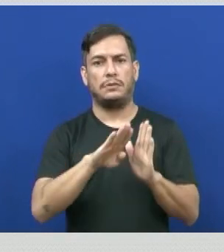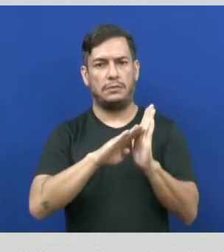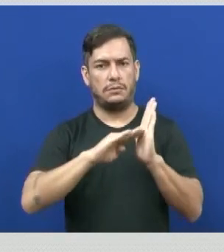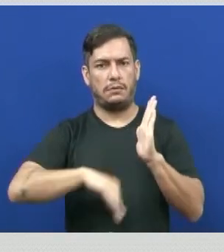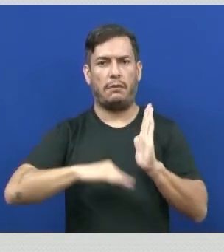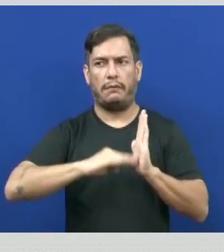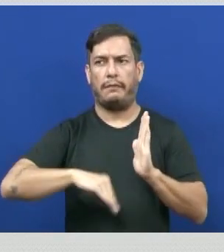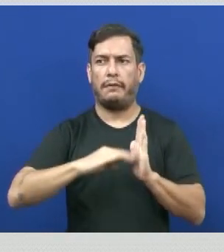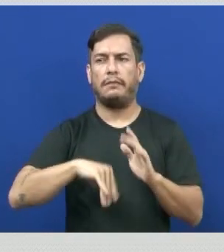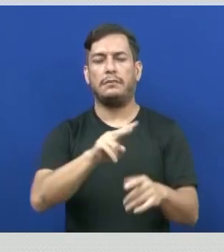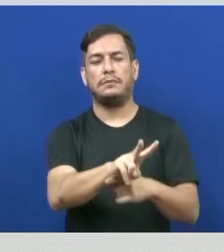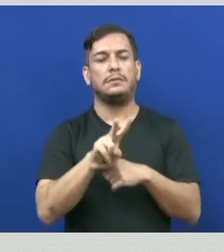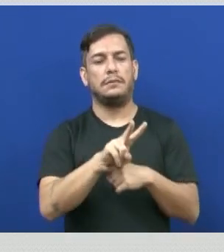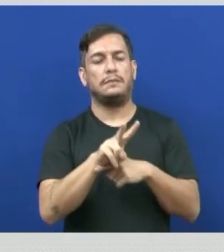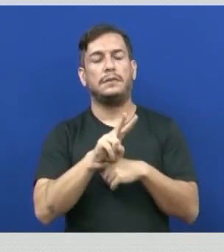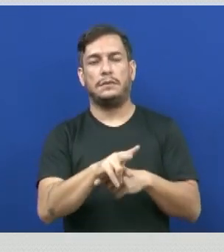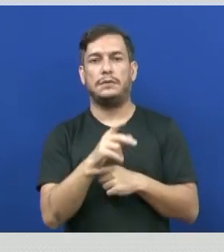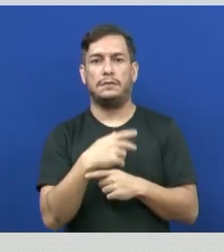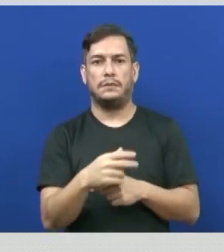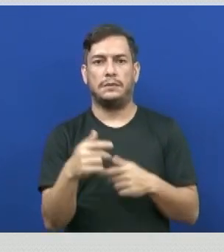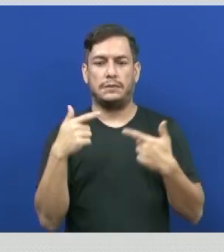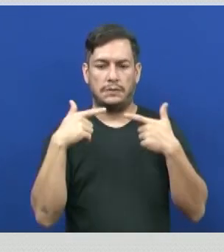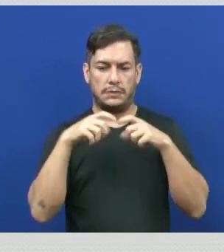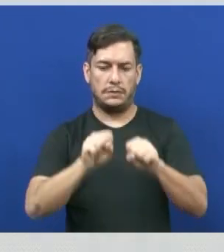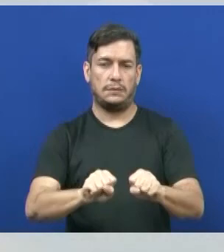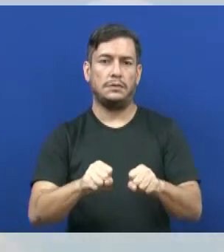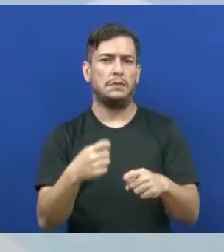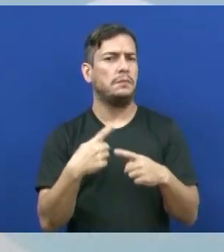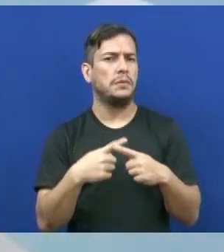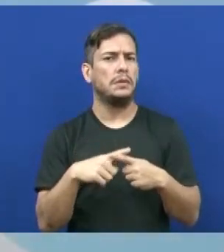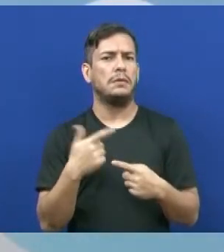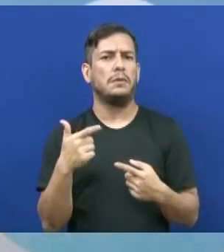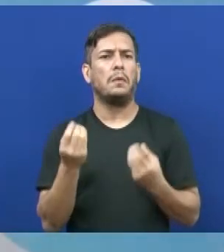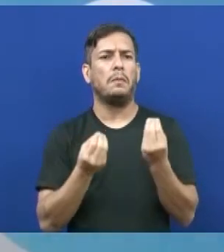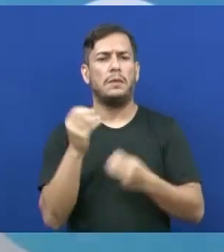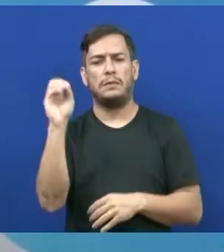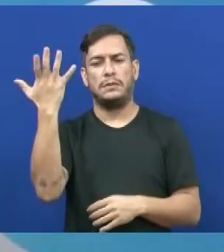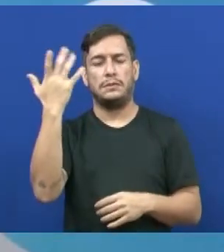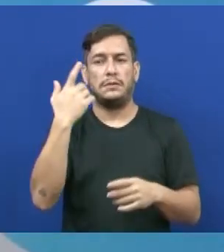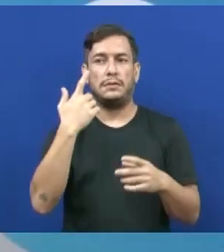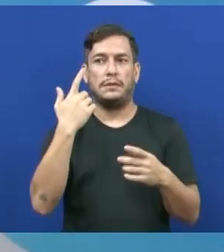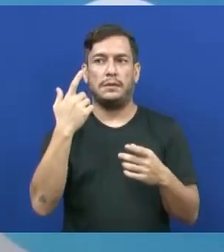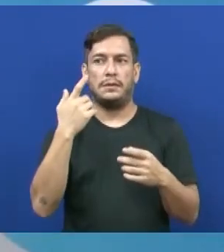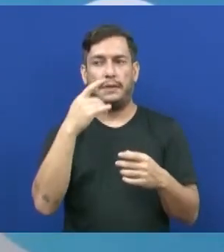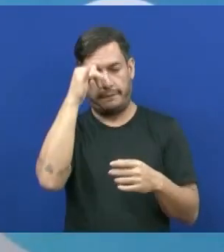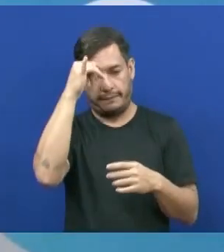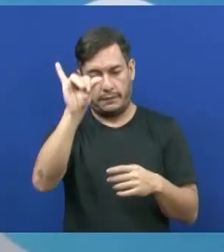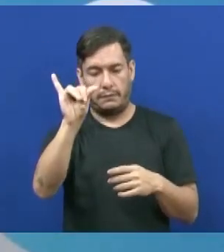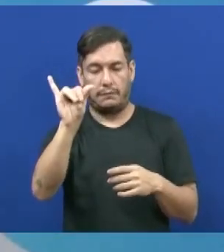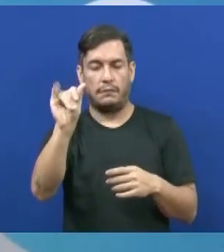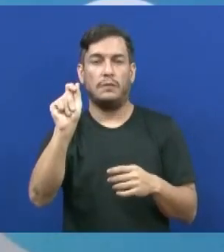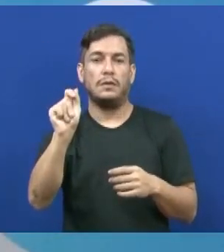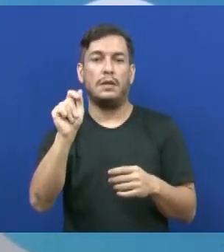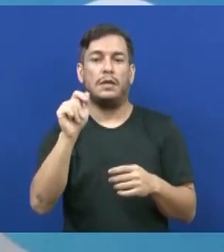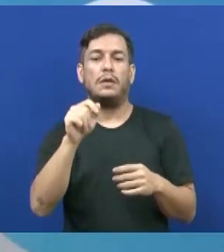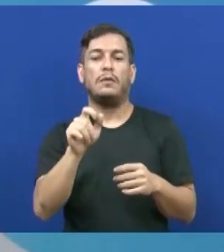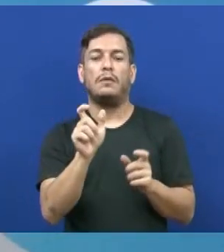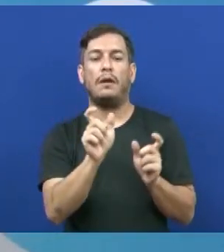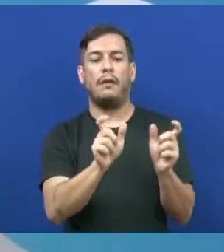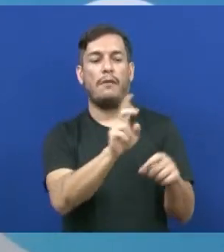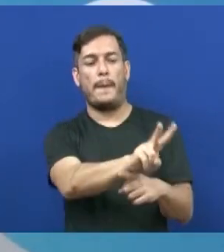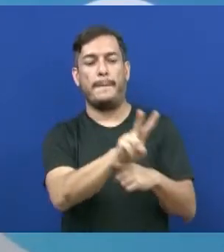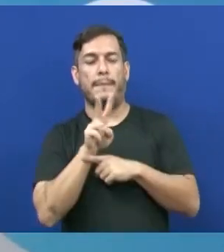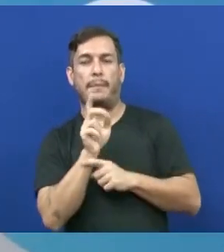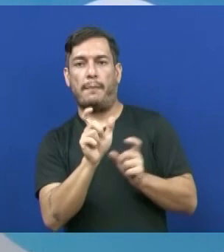uso dos empréstimos linguísticos. Por que não tem como isso acontecer, a gente conter esse estrangeirismo?